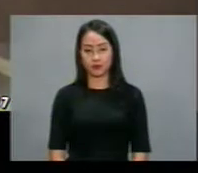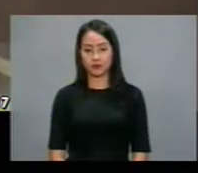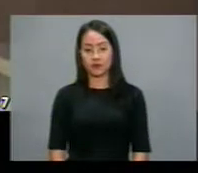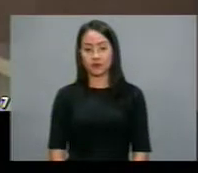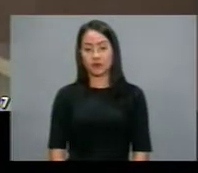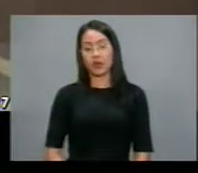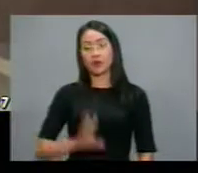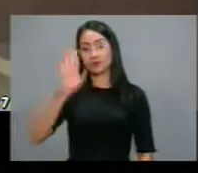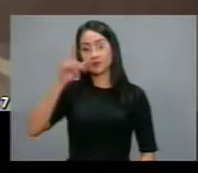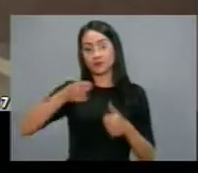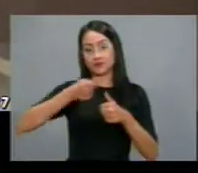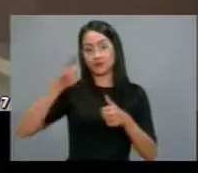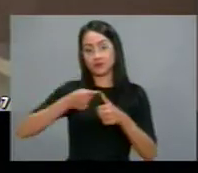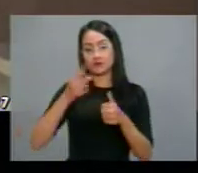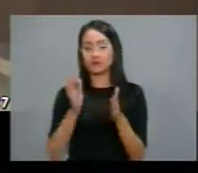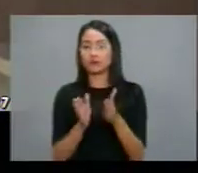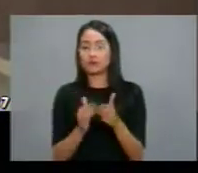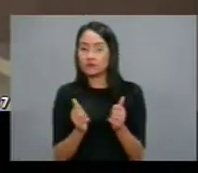O primeiro deles,